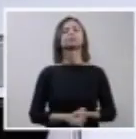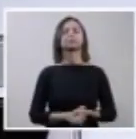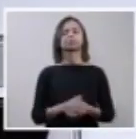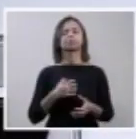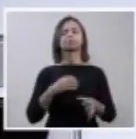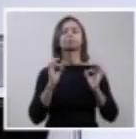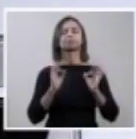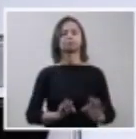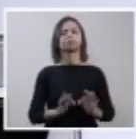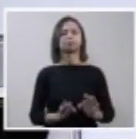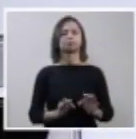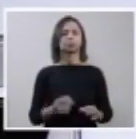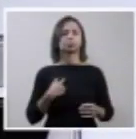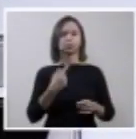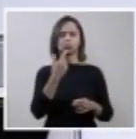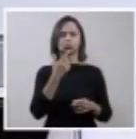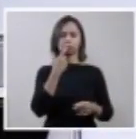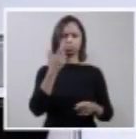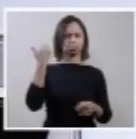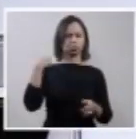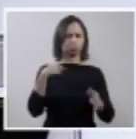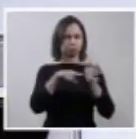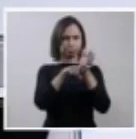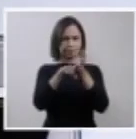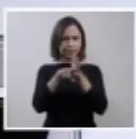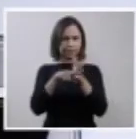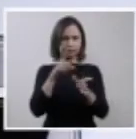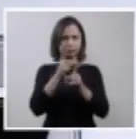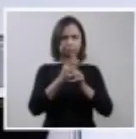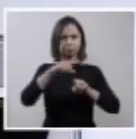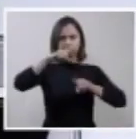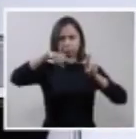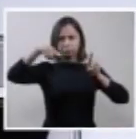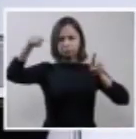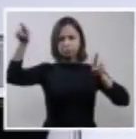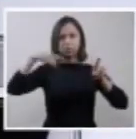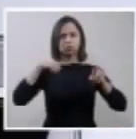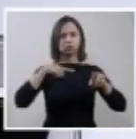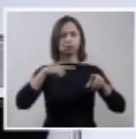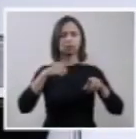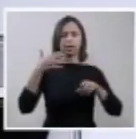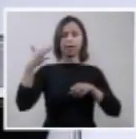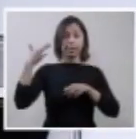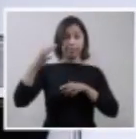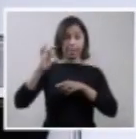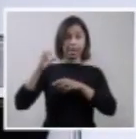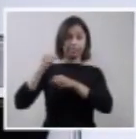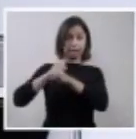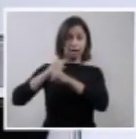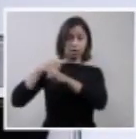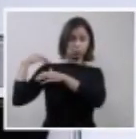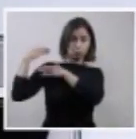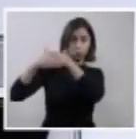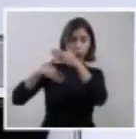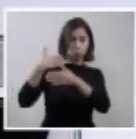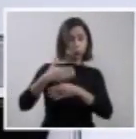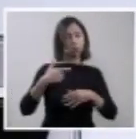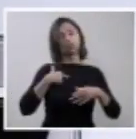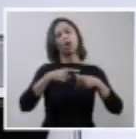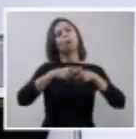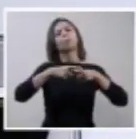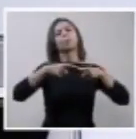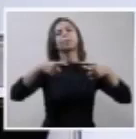absoluta. Inclusive, essa última pesquisa demonstra que, nos últimos 10 anos, houve uma gigantesca aumentura de cobertura do pré-natal